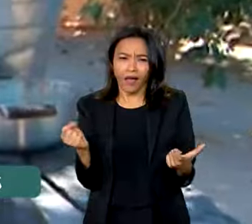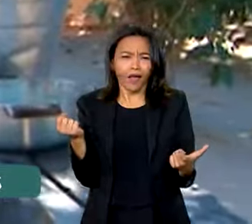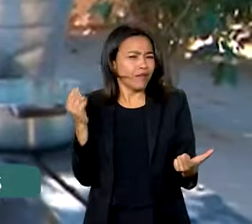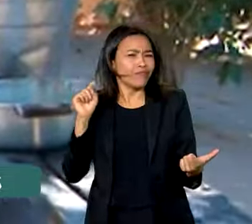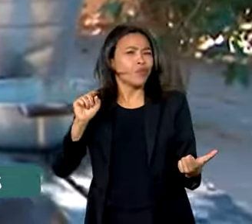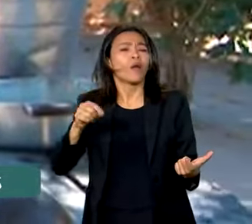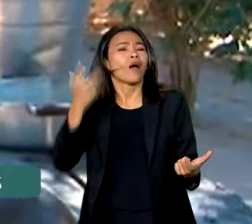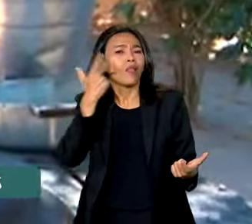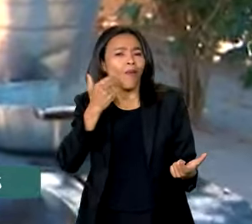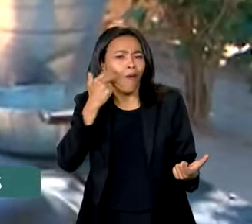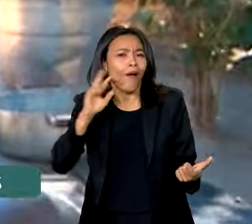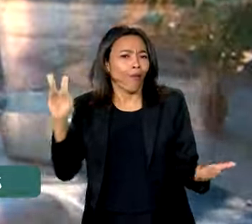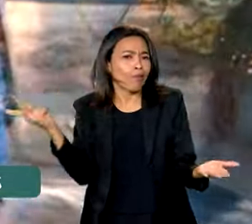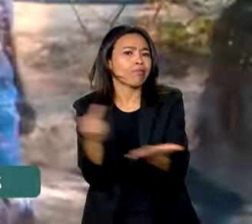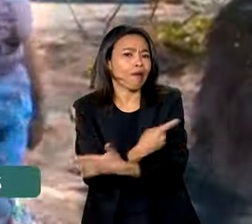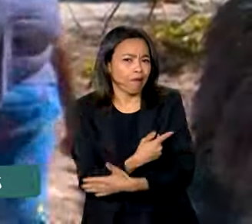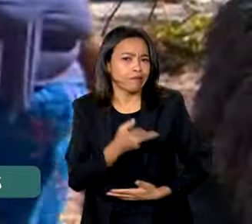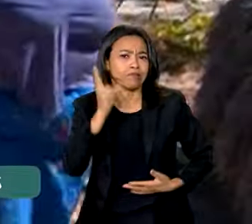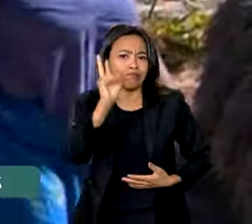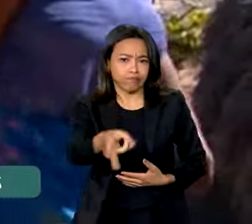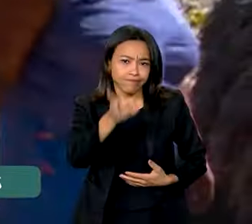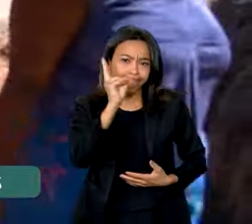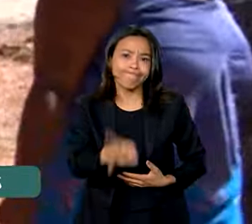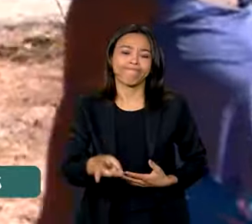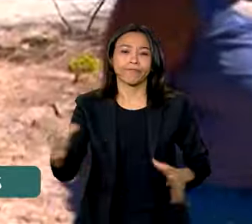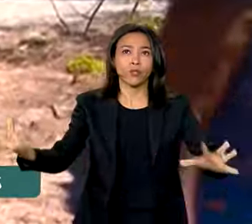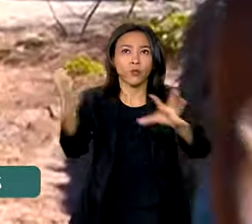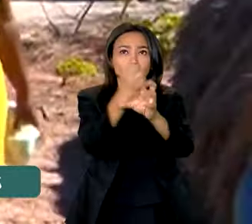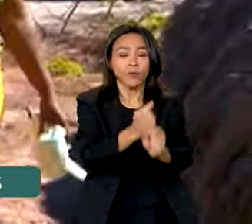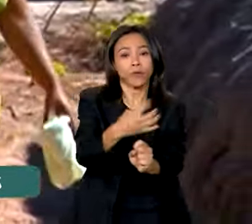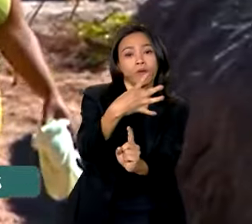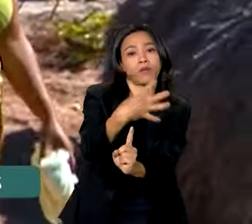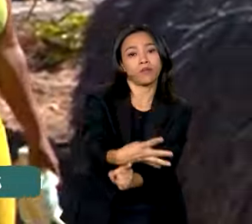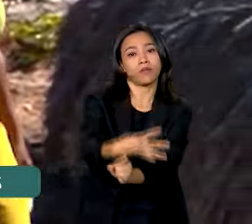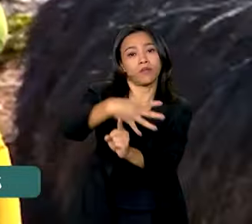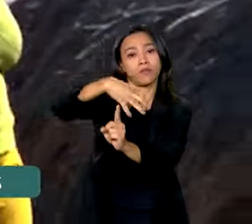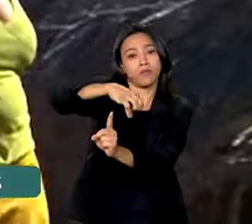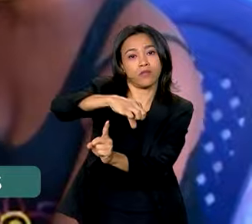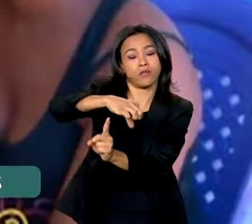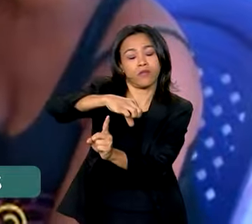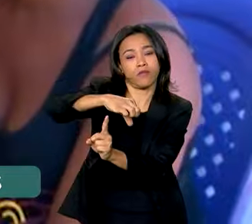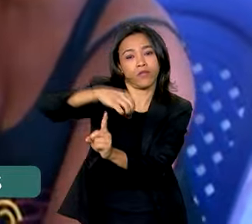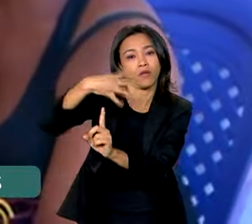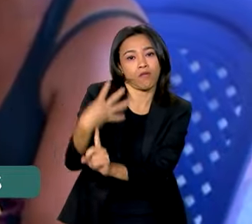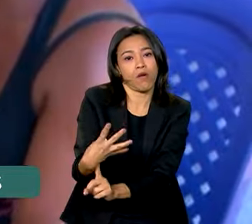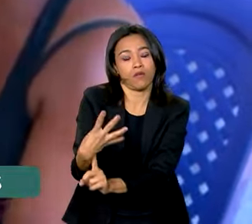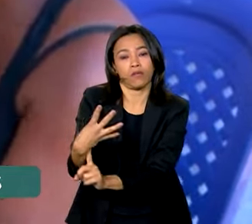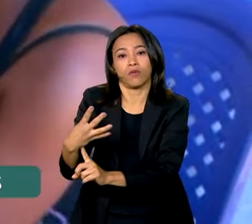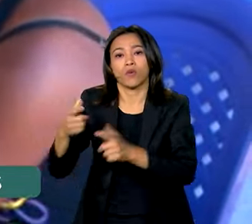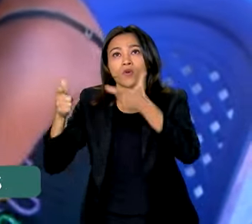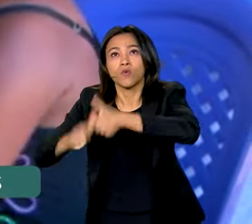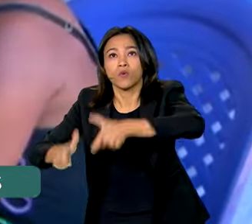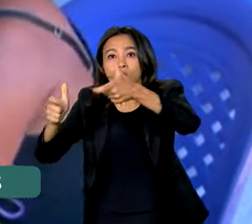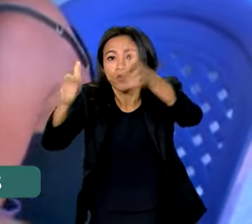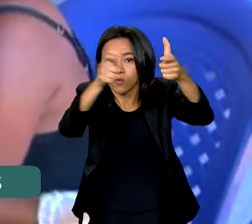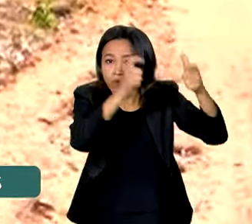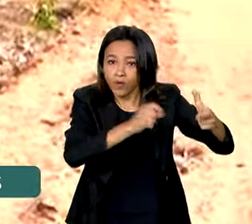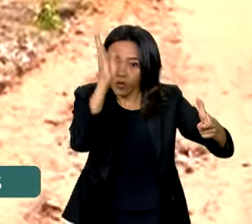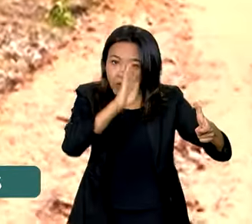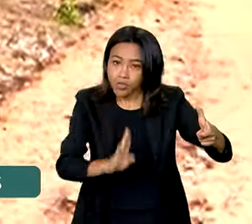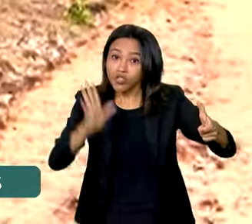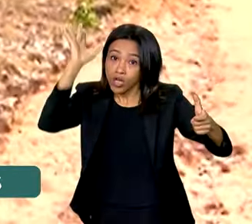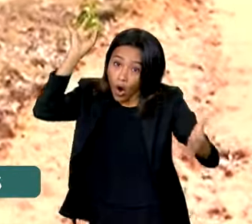De acordo com o IBGE, existem atualmente 494 territórios quilombolas oficialmente